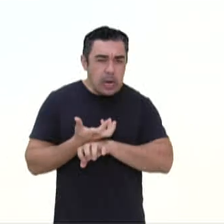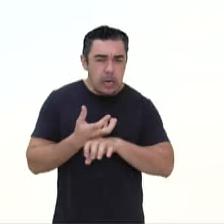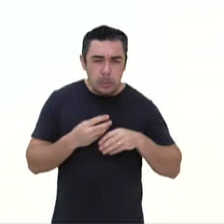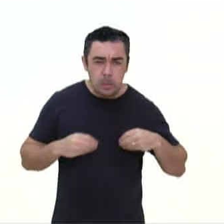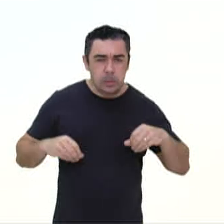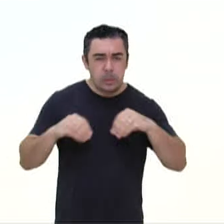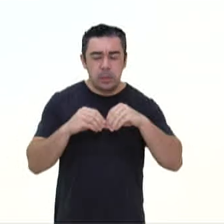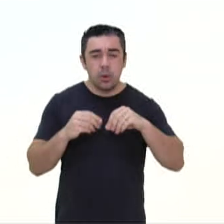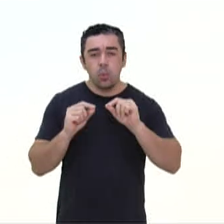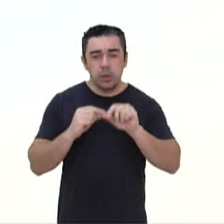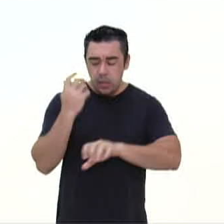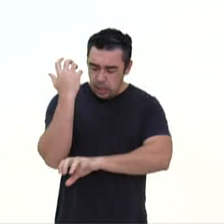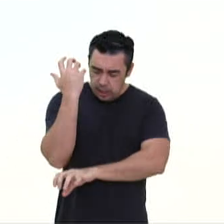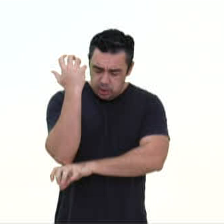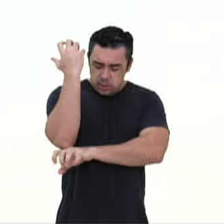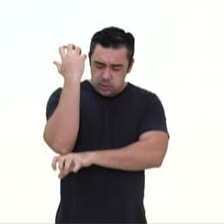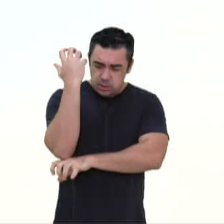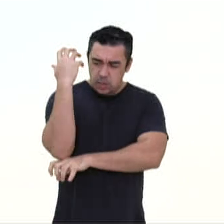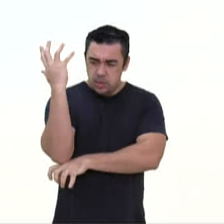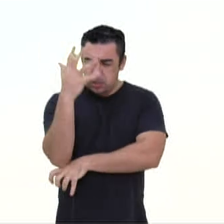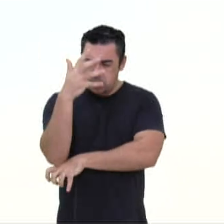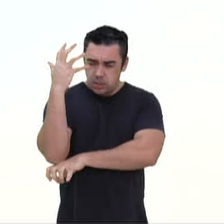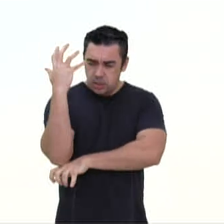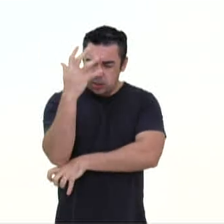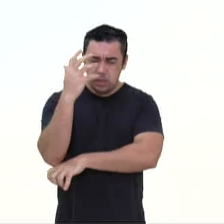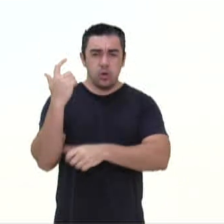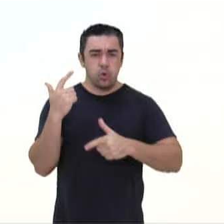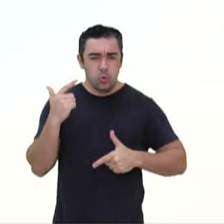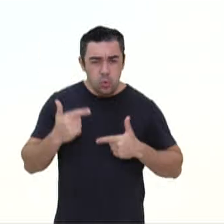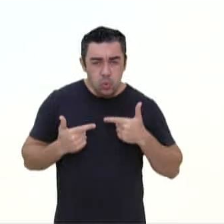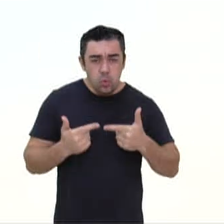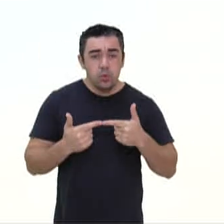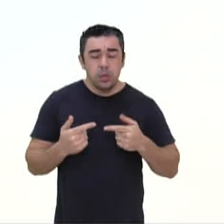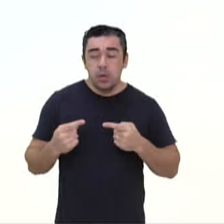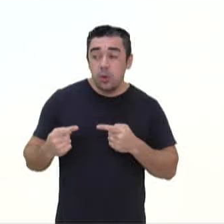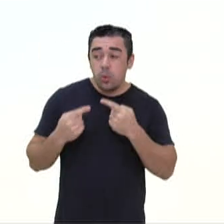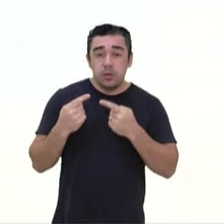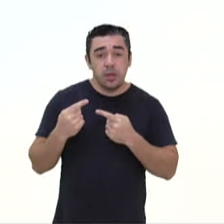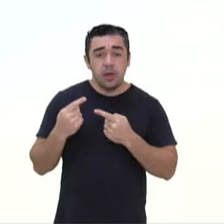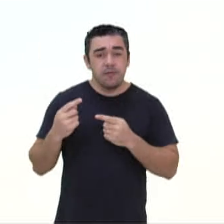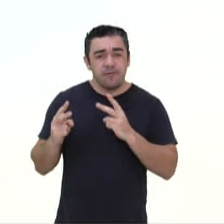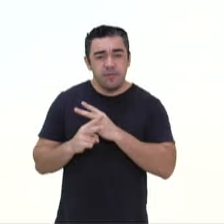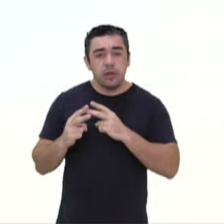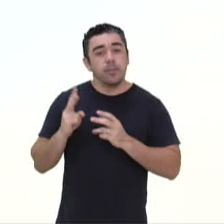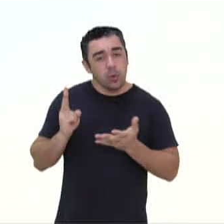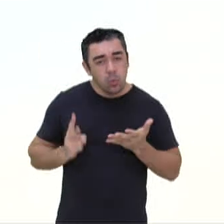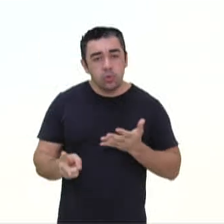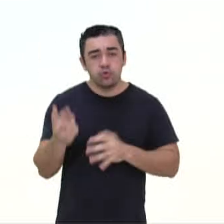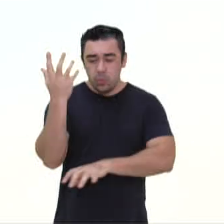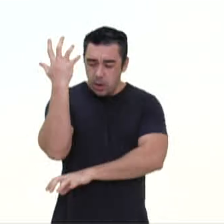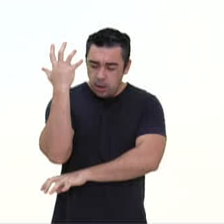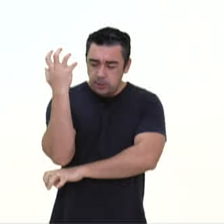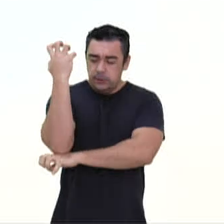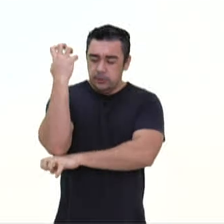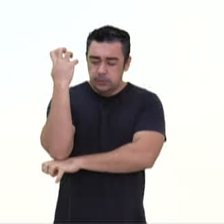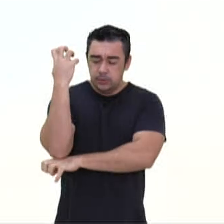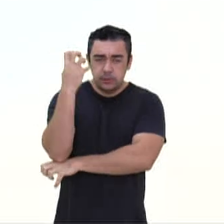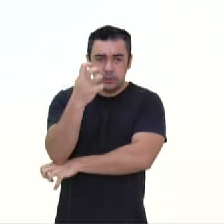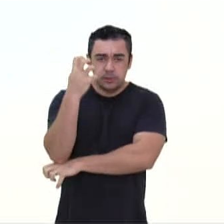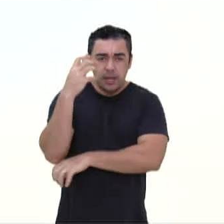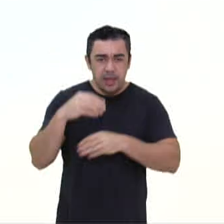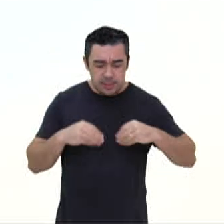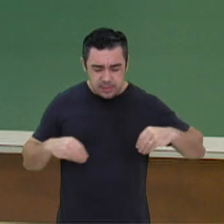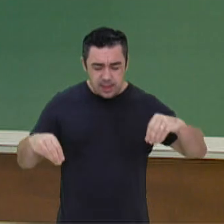com que as raízes e galhos lutem contra o vento para permanecerem no solo. Olha, gente, a